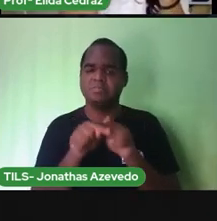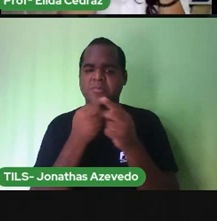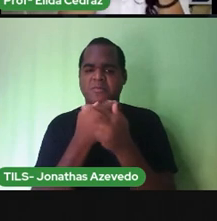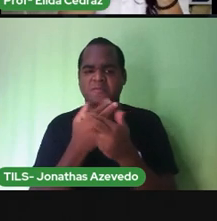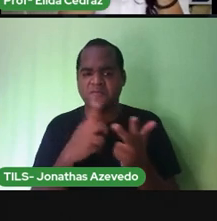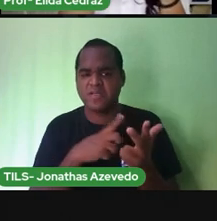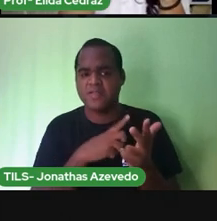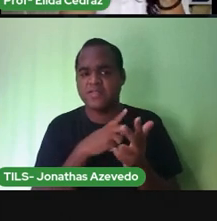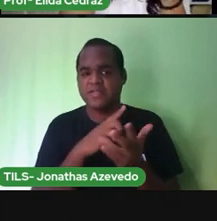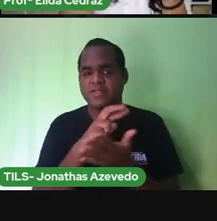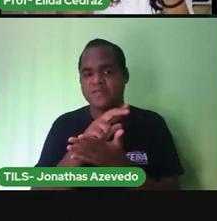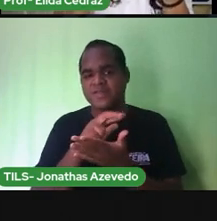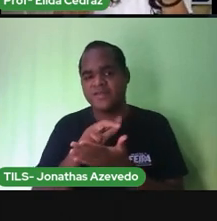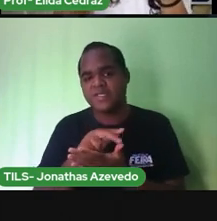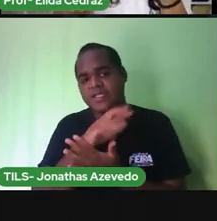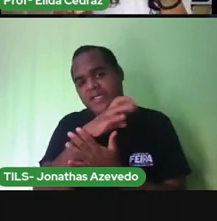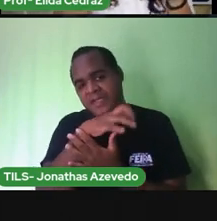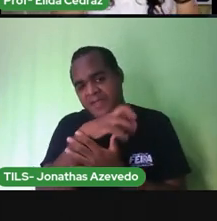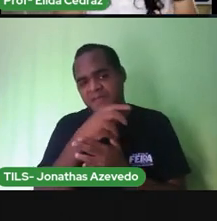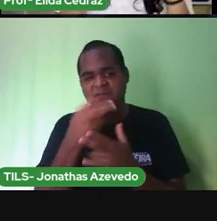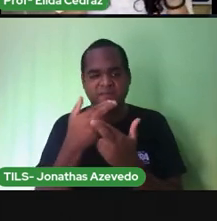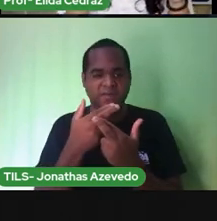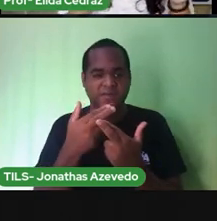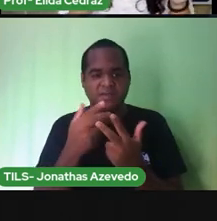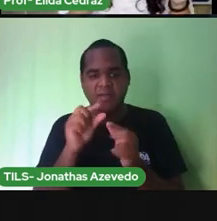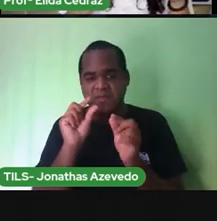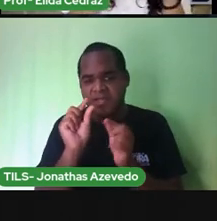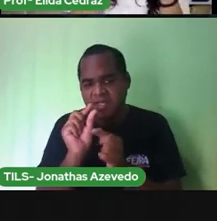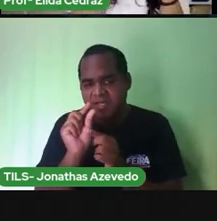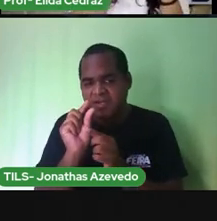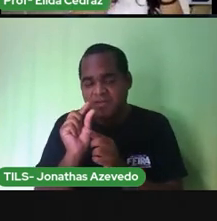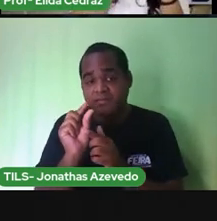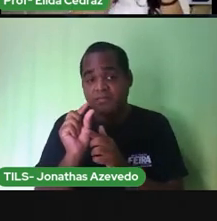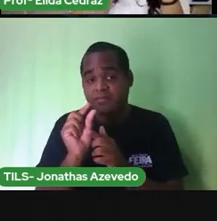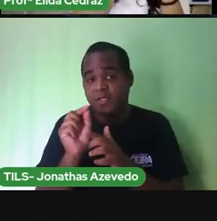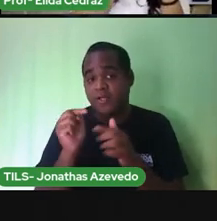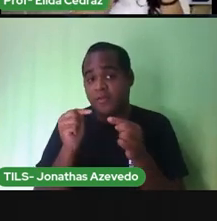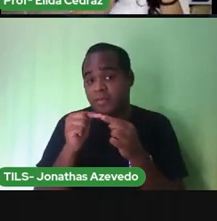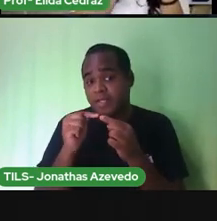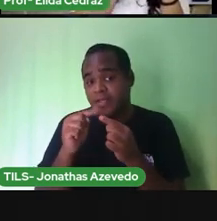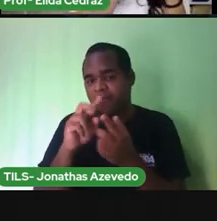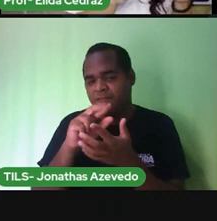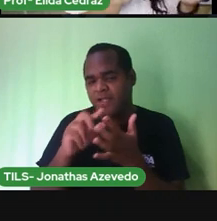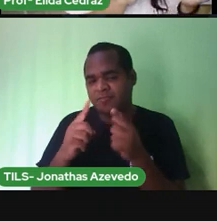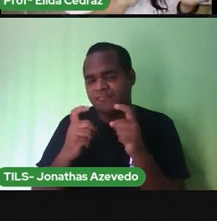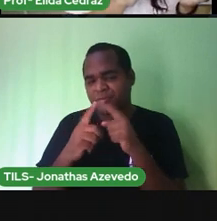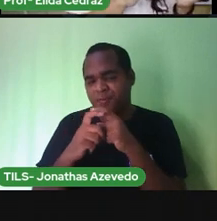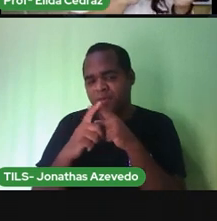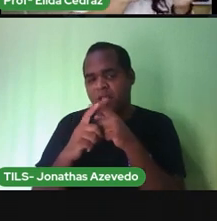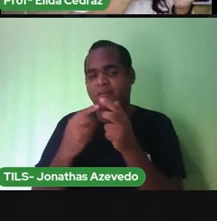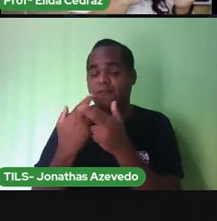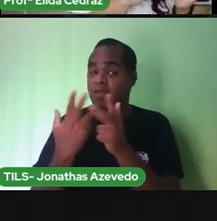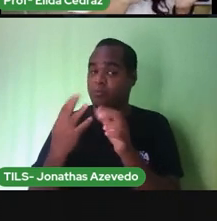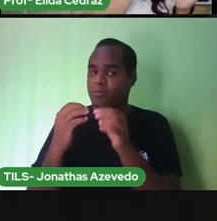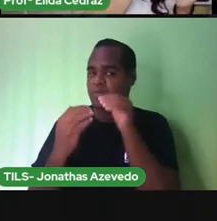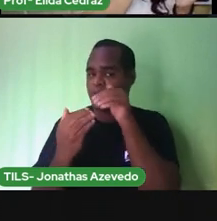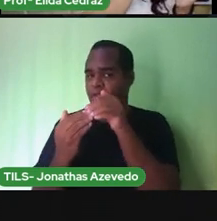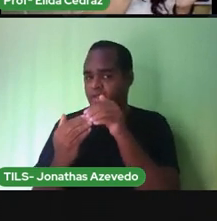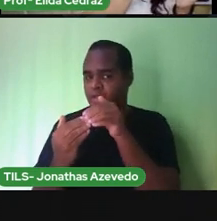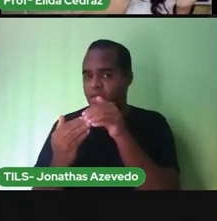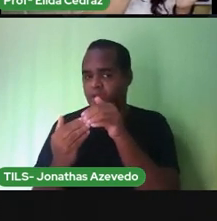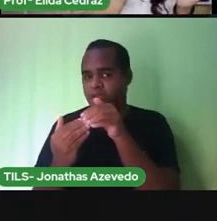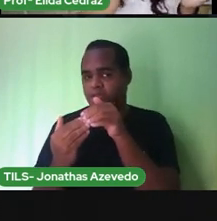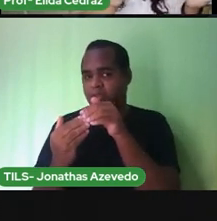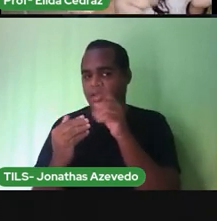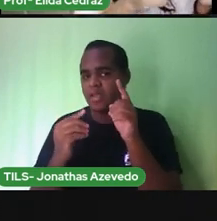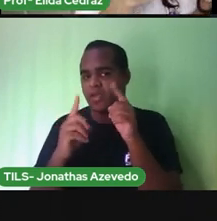cheio de bichinhos, os micro-organismos. Os bichinhos que a Pro fala é micro-organismo, é germe, tá bom? Não é que vai ter uma formiga